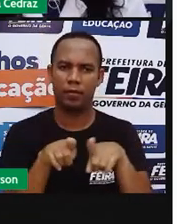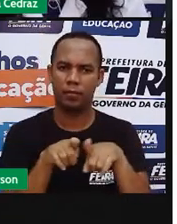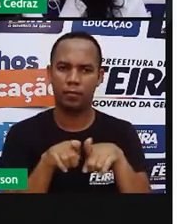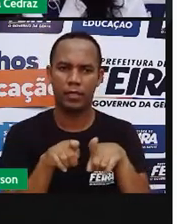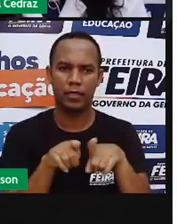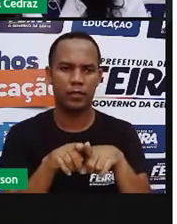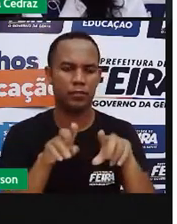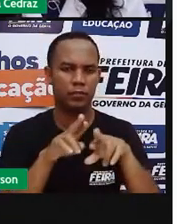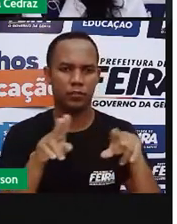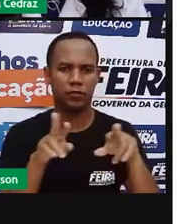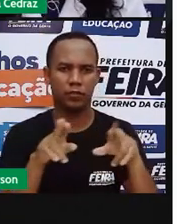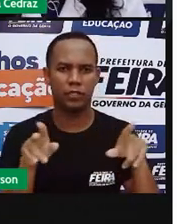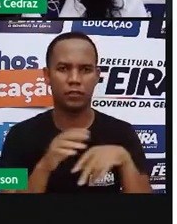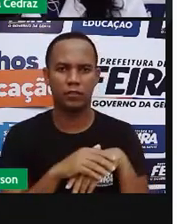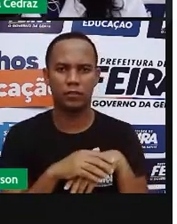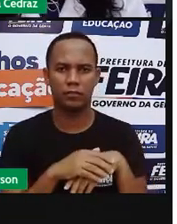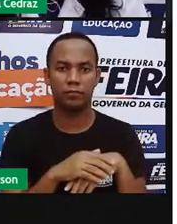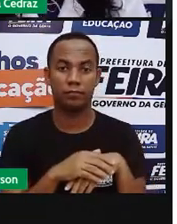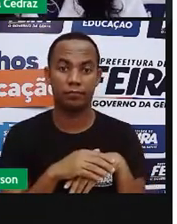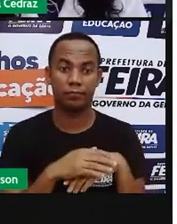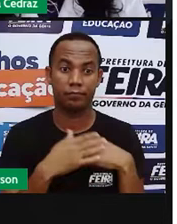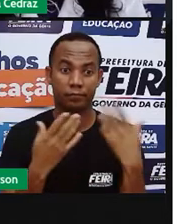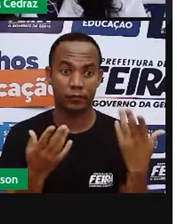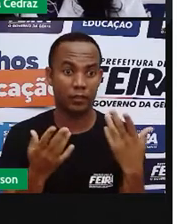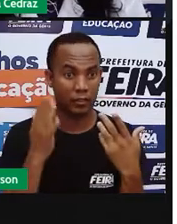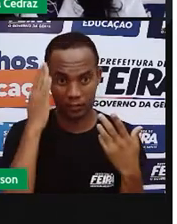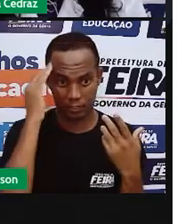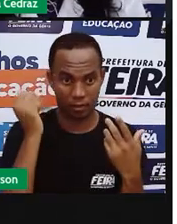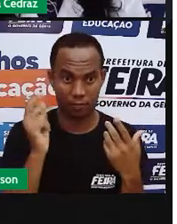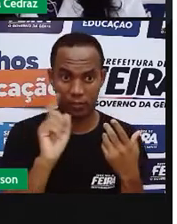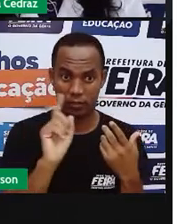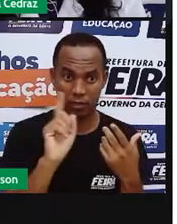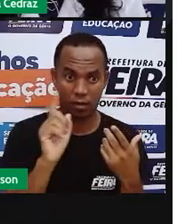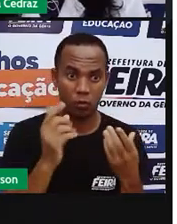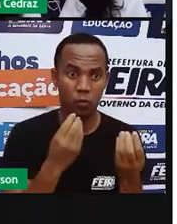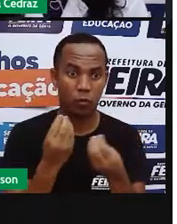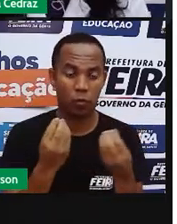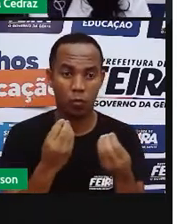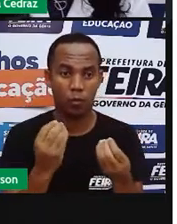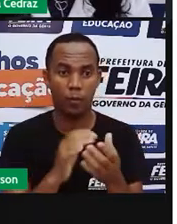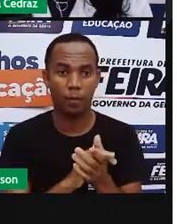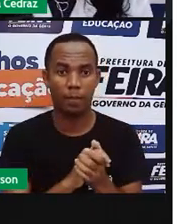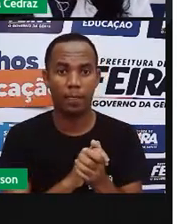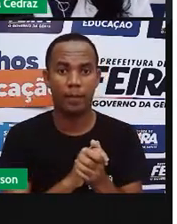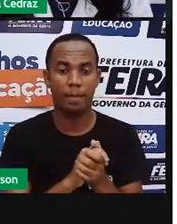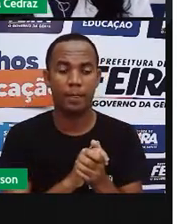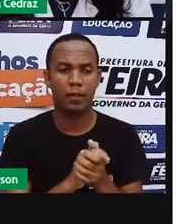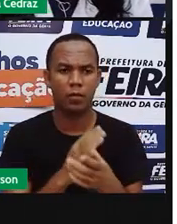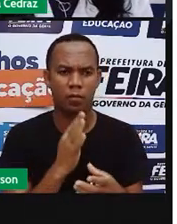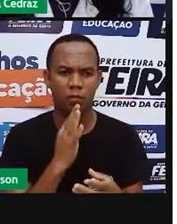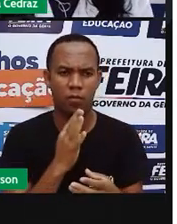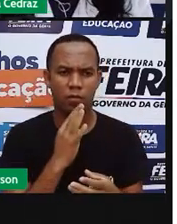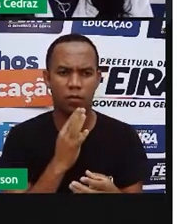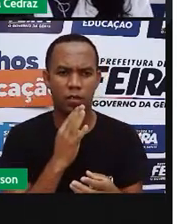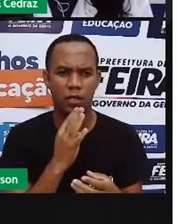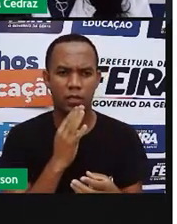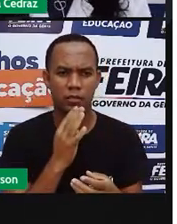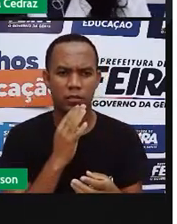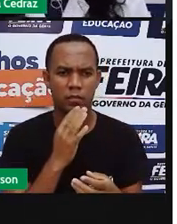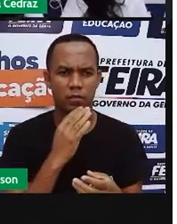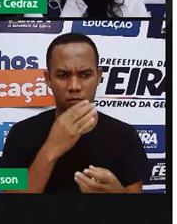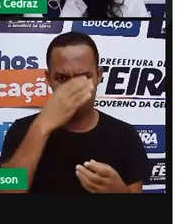produzidas com esses materiais. Você não sabe o que é marfim? Conhece o elefante?